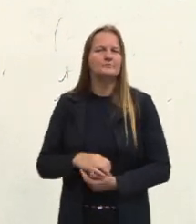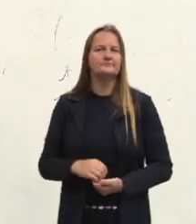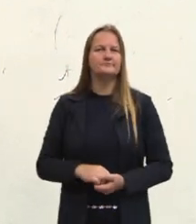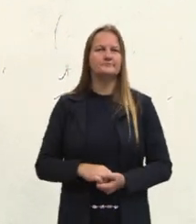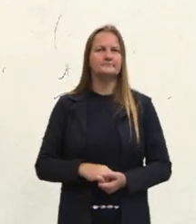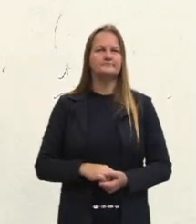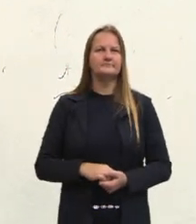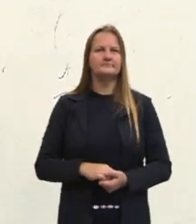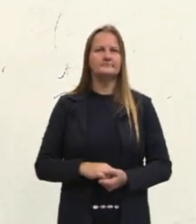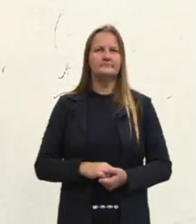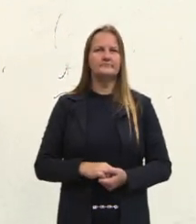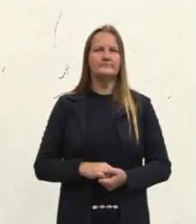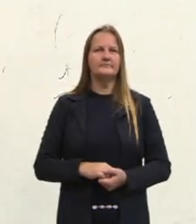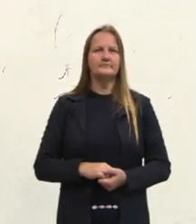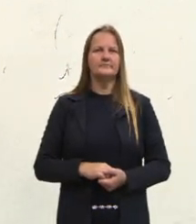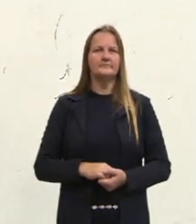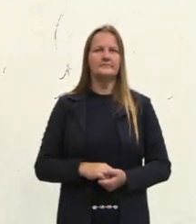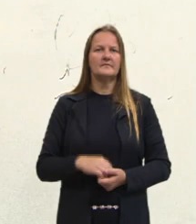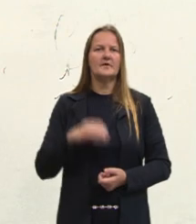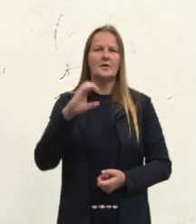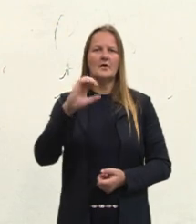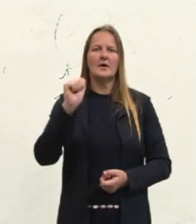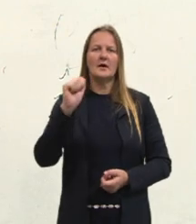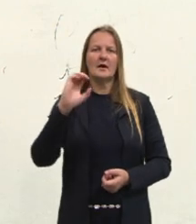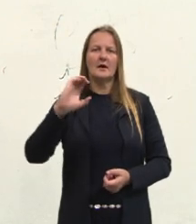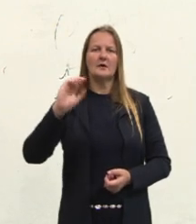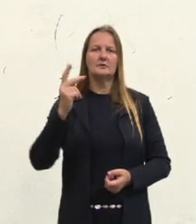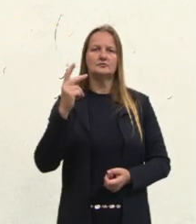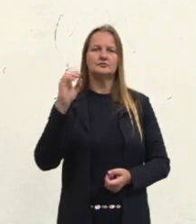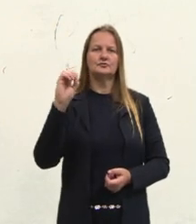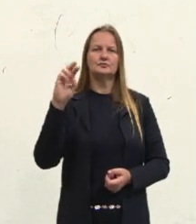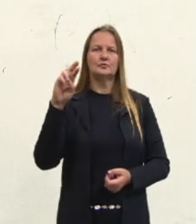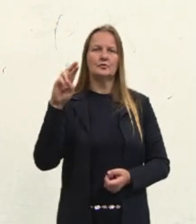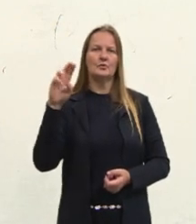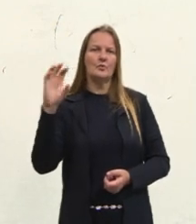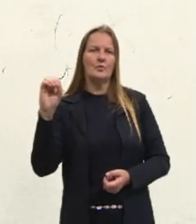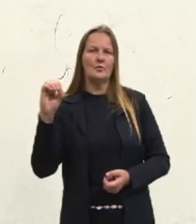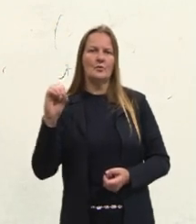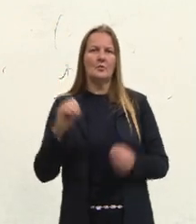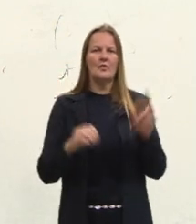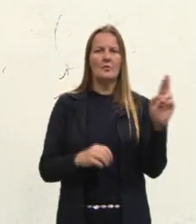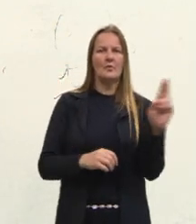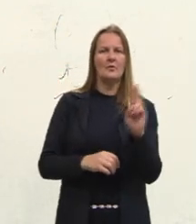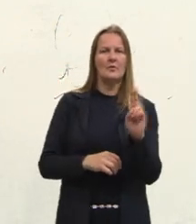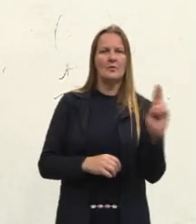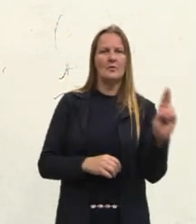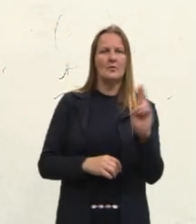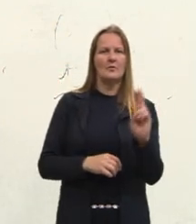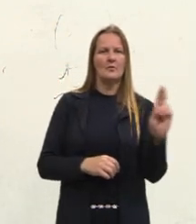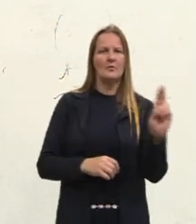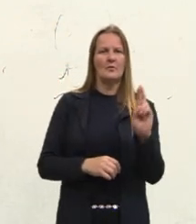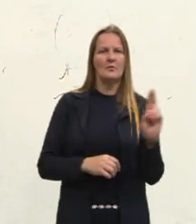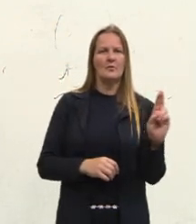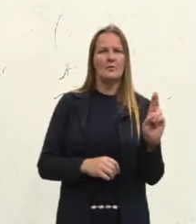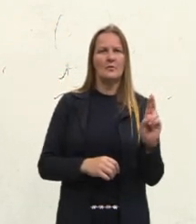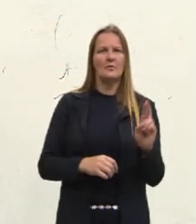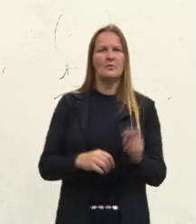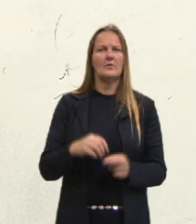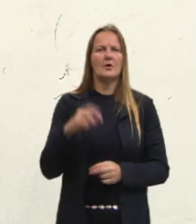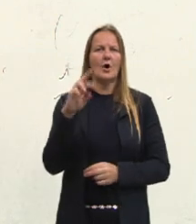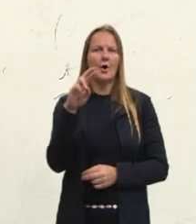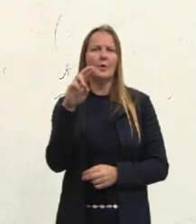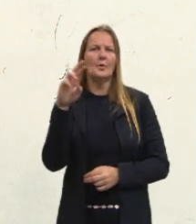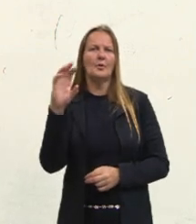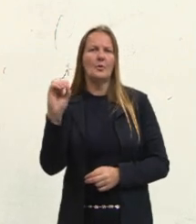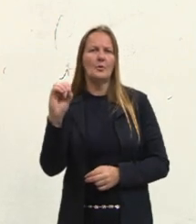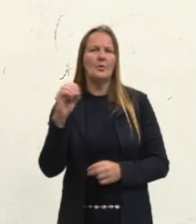CEAT, o som é parecido com o nosso TCH, é CACHORRO, e o RR, parecido com o nosso RR, CACHORRO. Qual é a